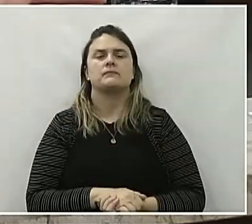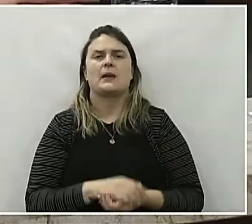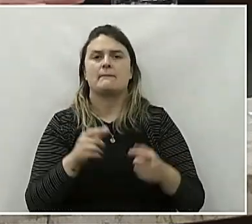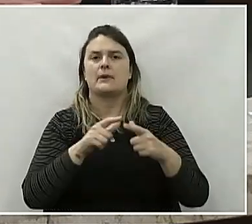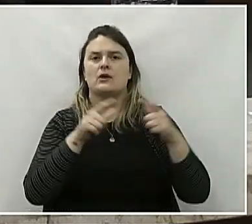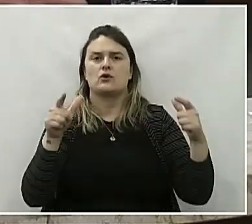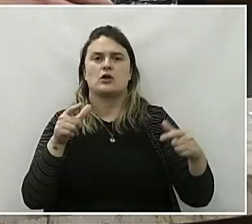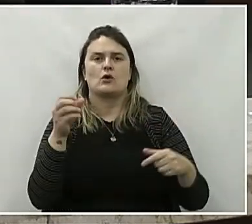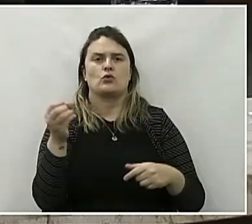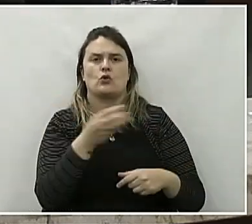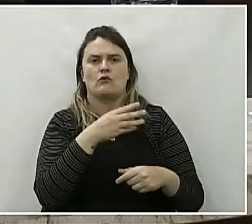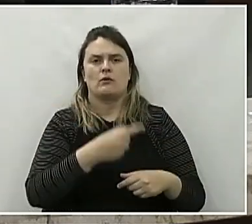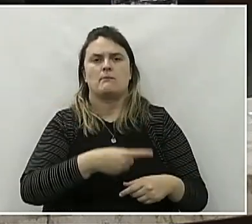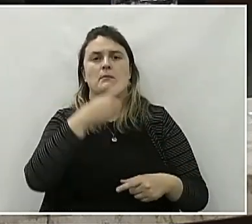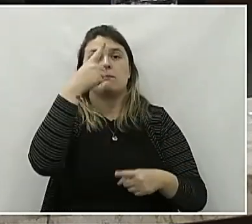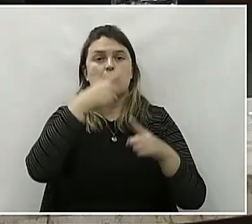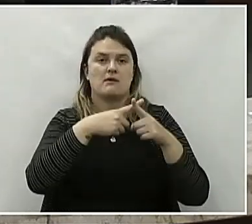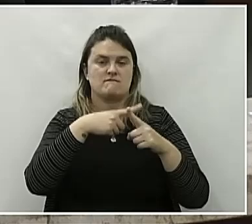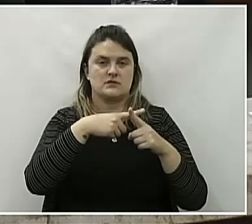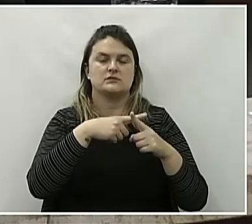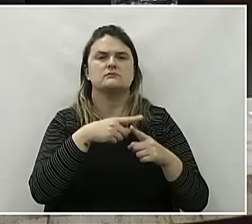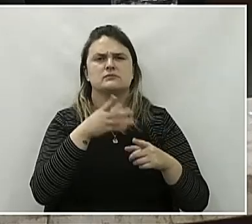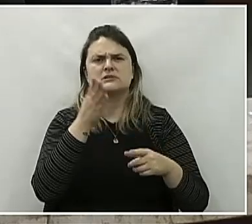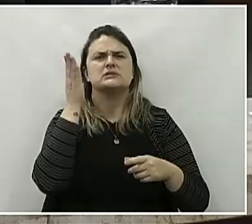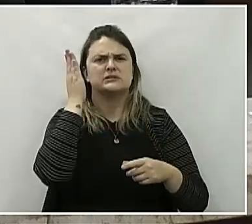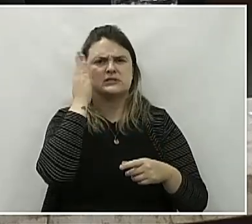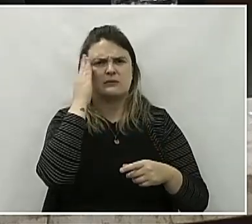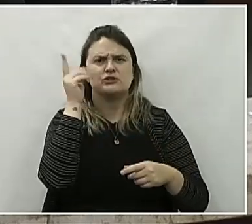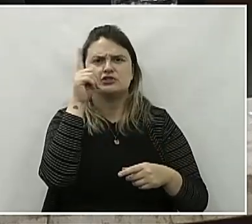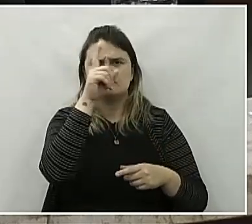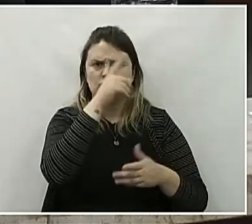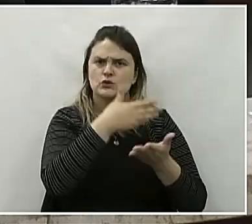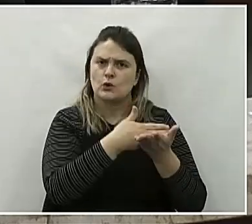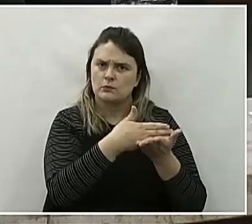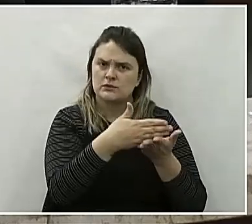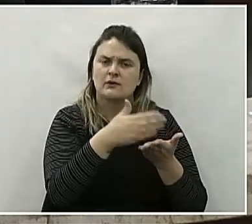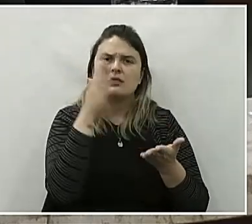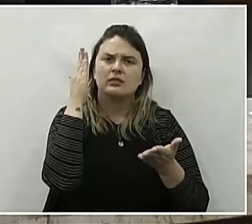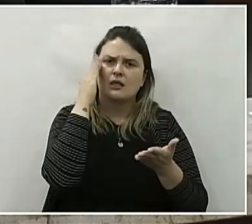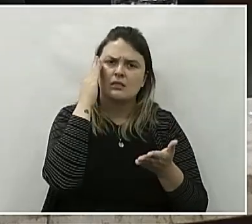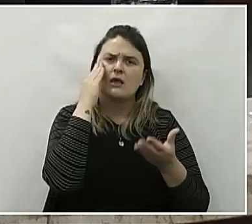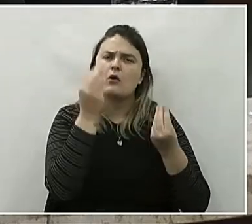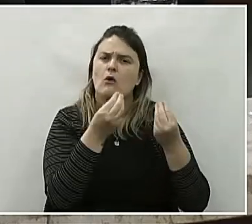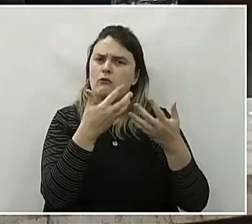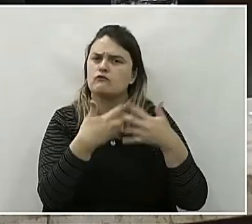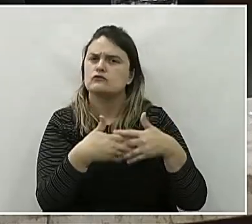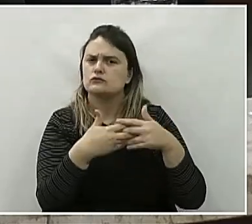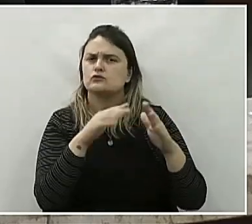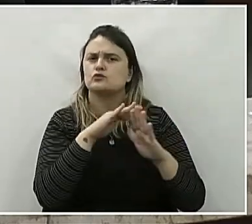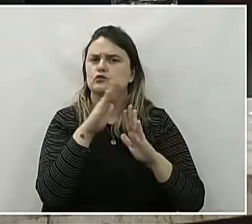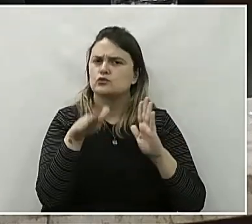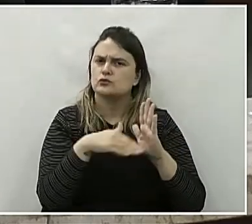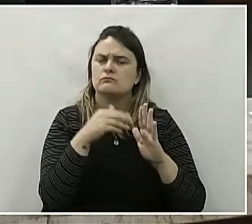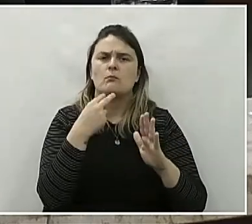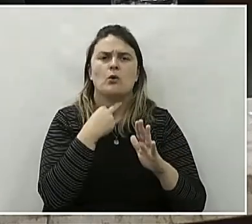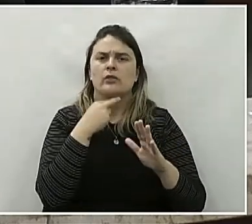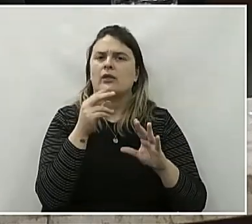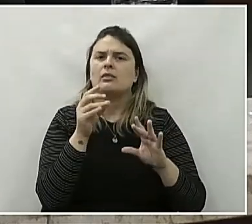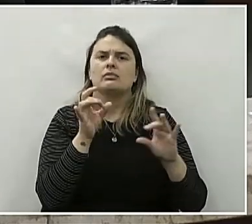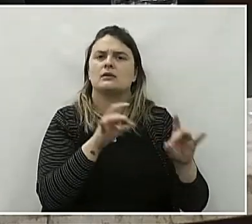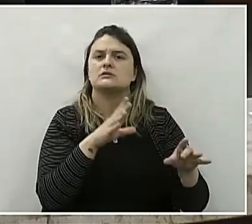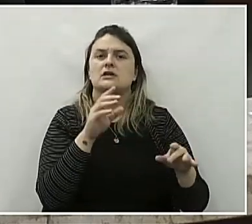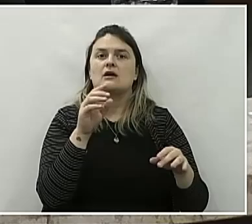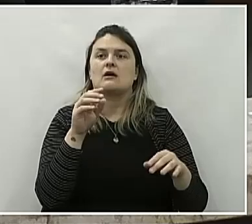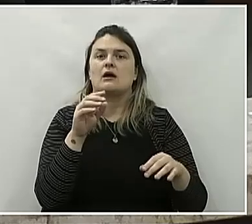novato, primeiro mandato, a gente sabe como foi difícil no começo a gente entender como funcionava tudo, a gente não pode deixar que os